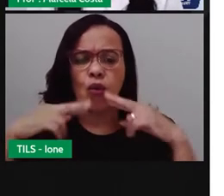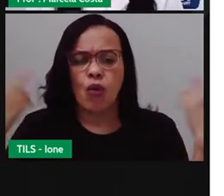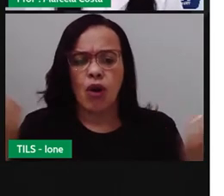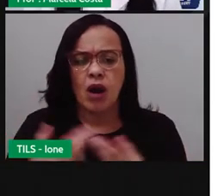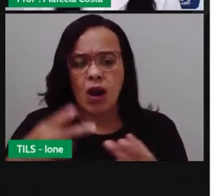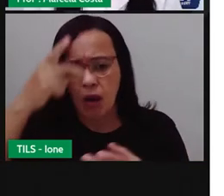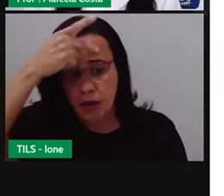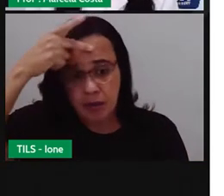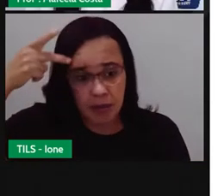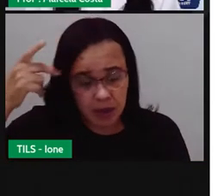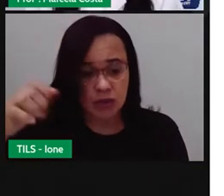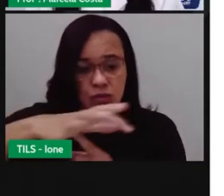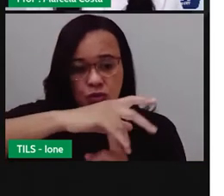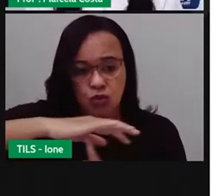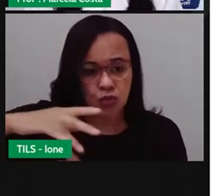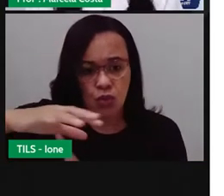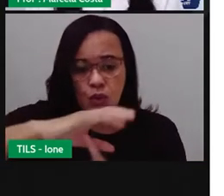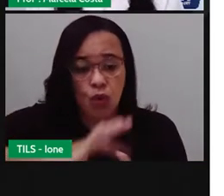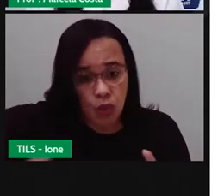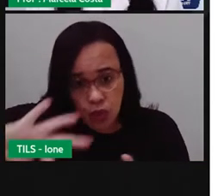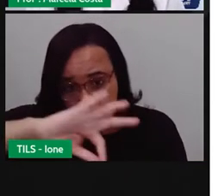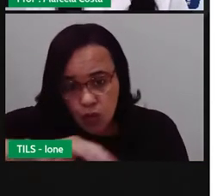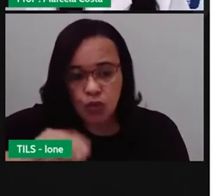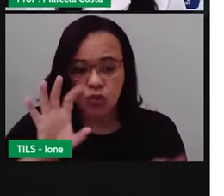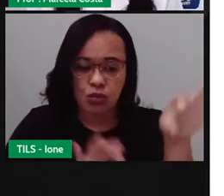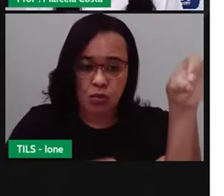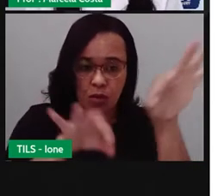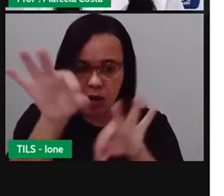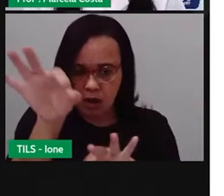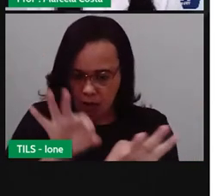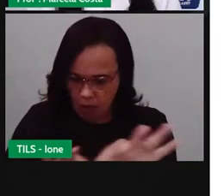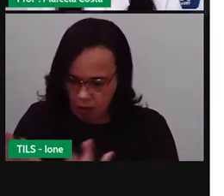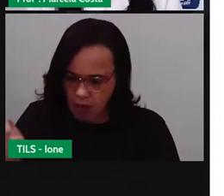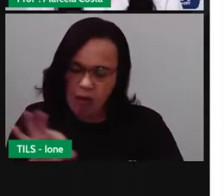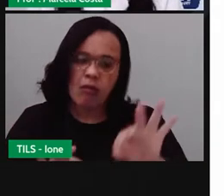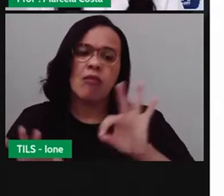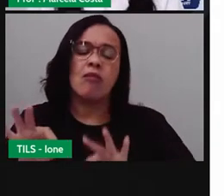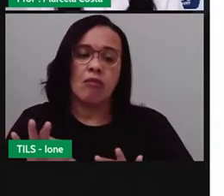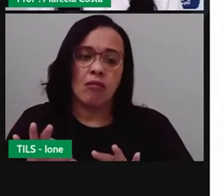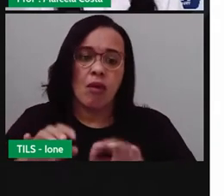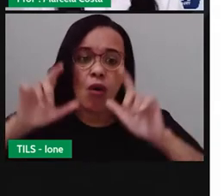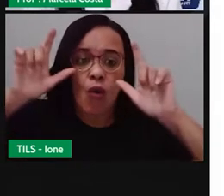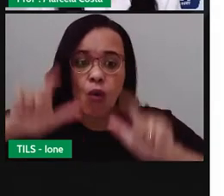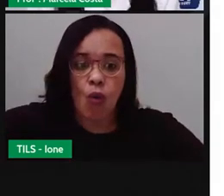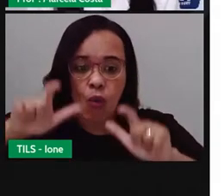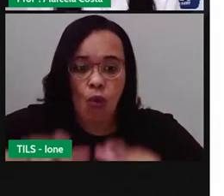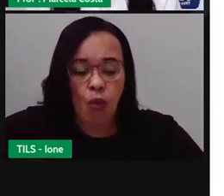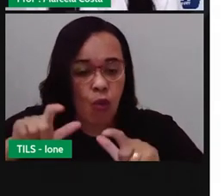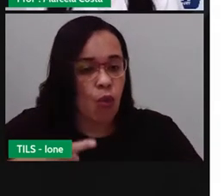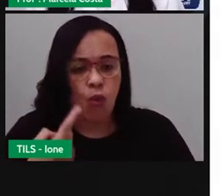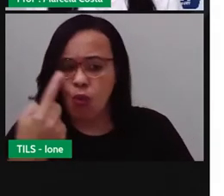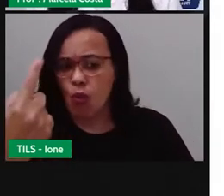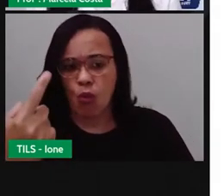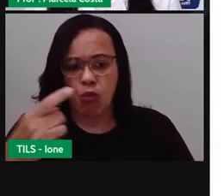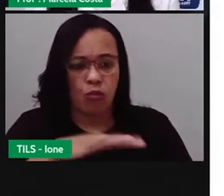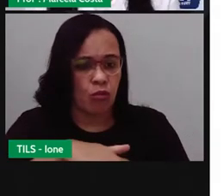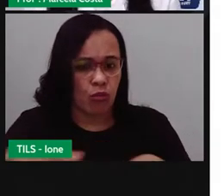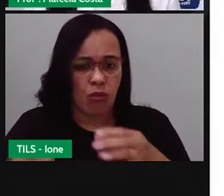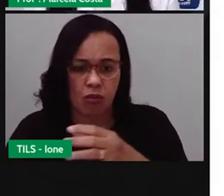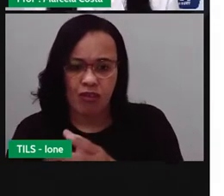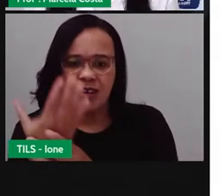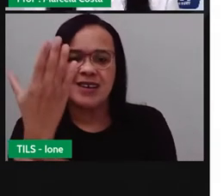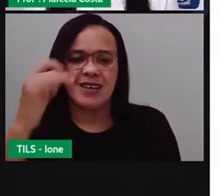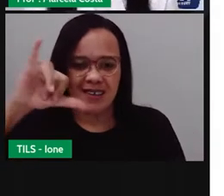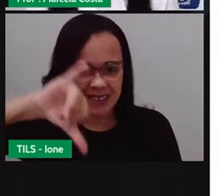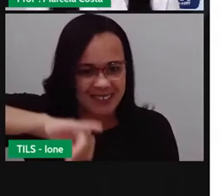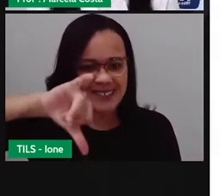perantes, todas essas feiras, essas barracas, em um lugar só. E aí foi criado o